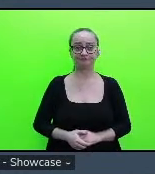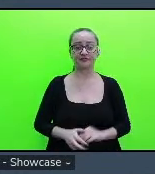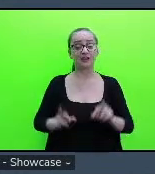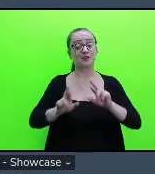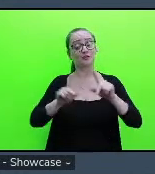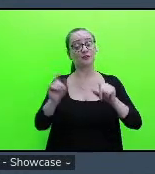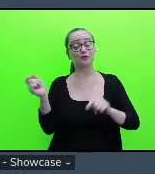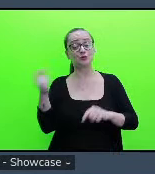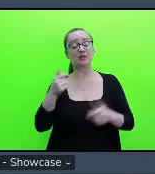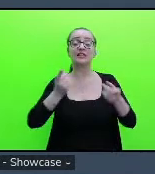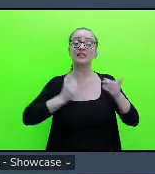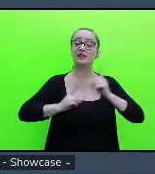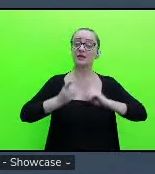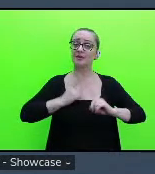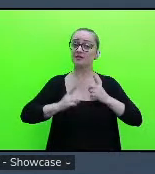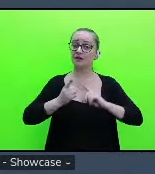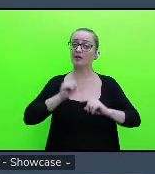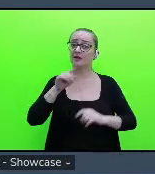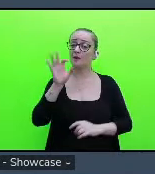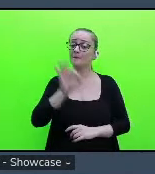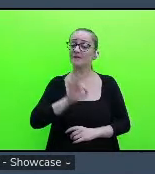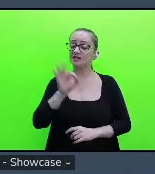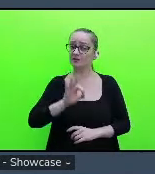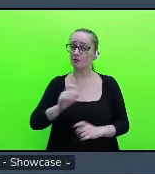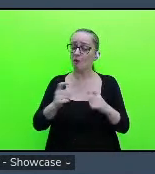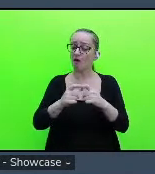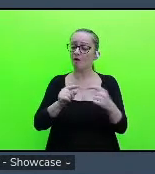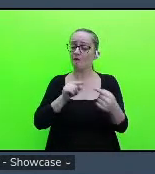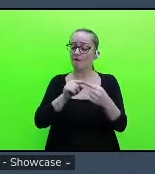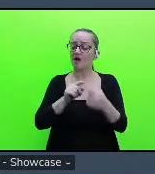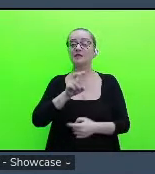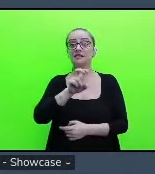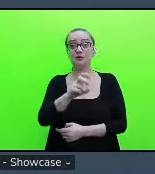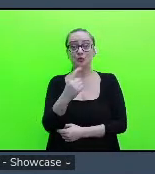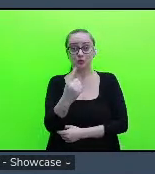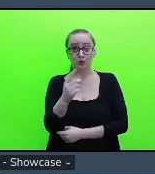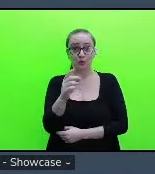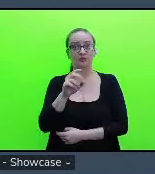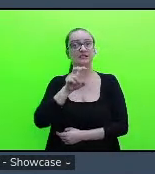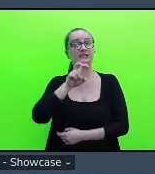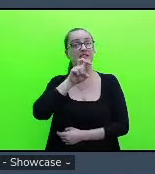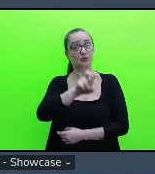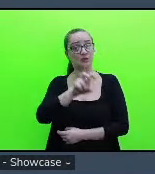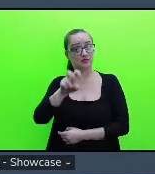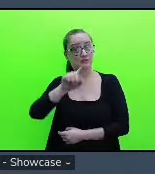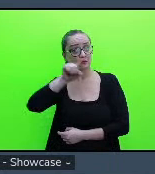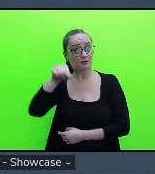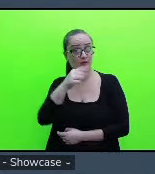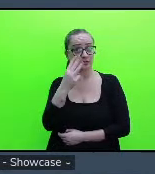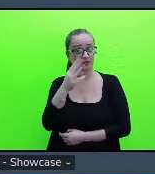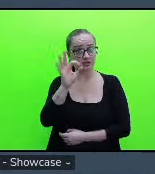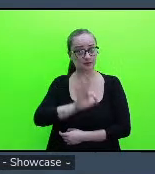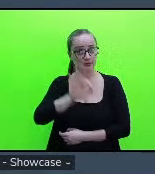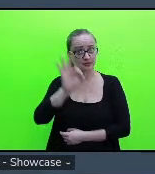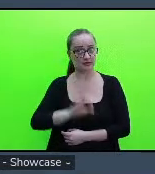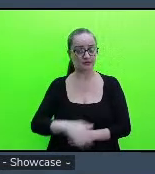depressão que foi com percentual clínico de 51 de 55,3%